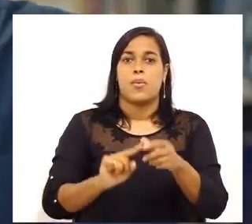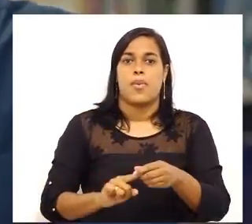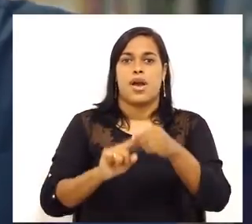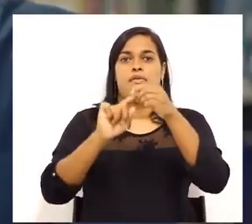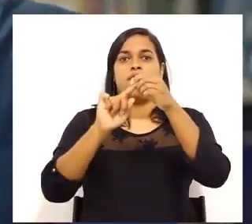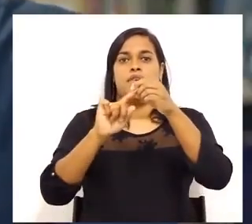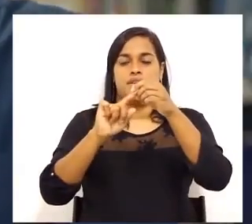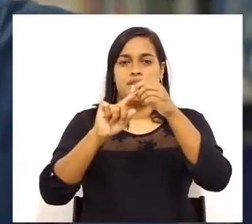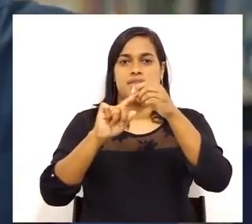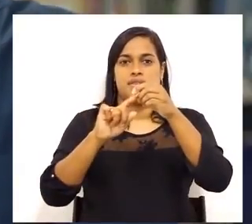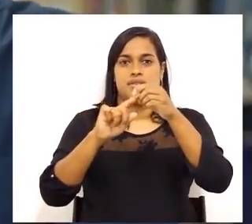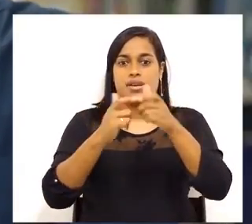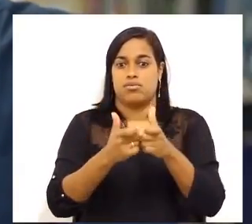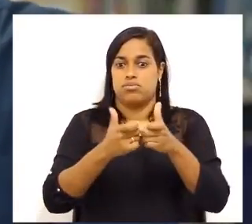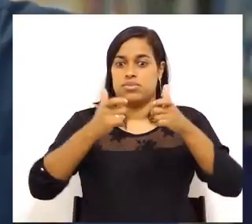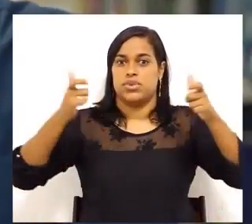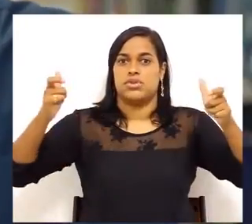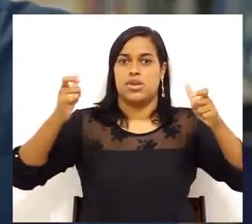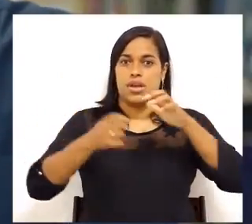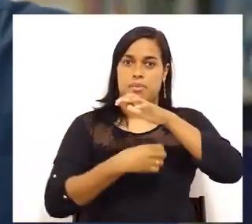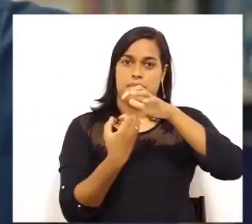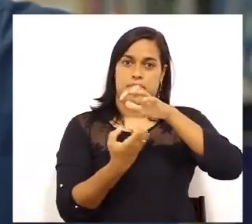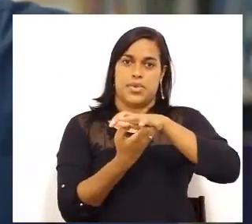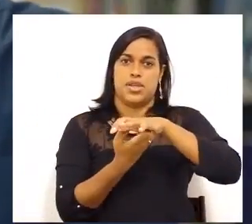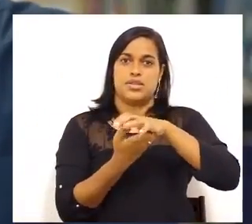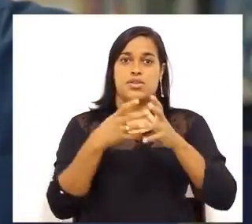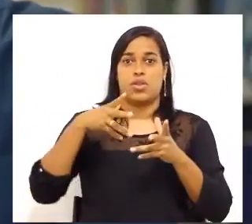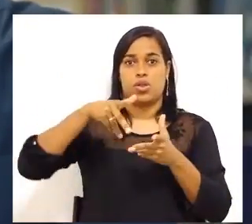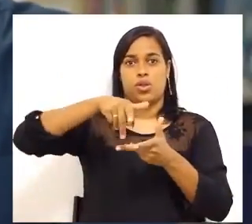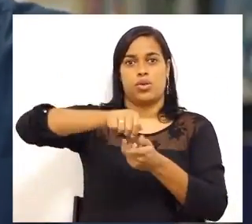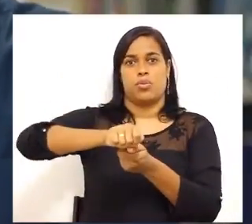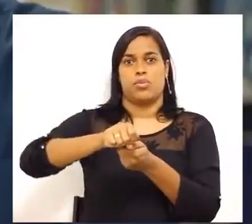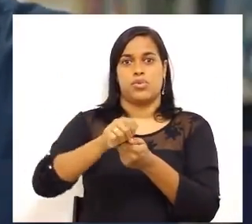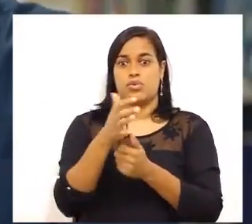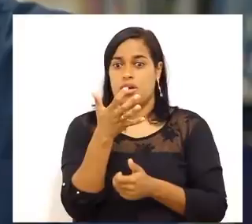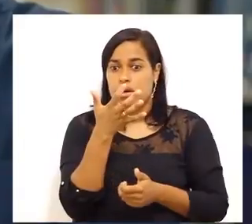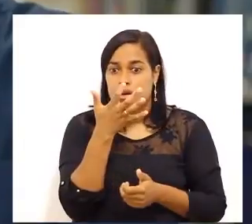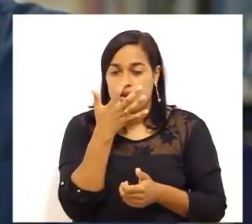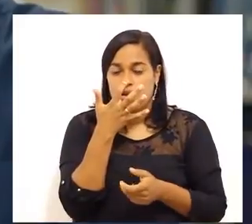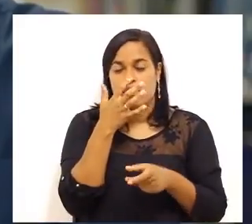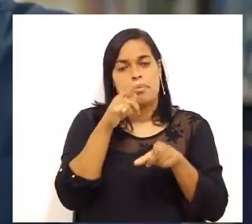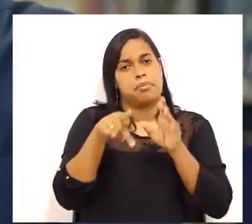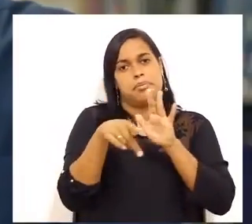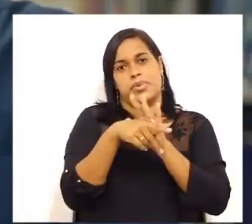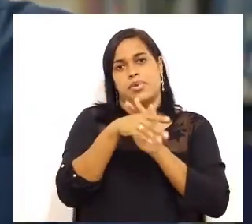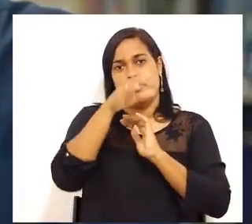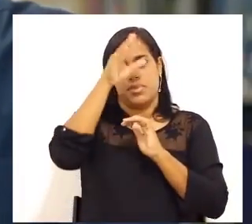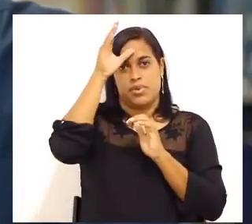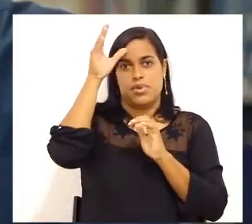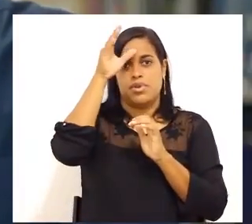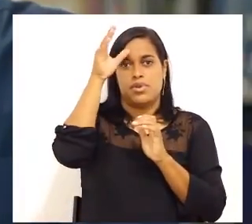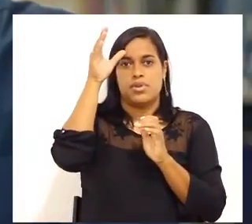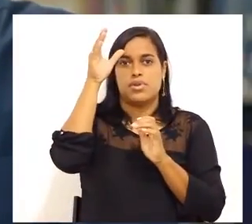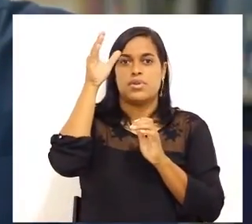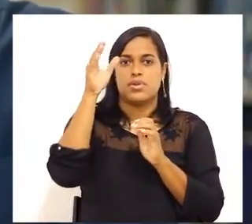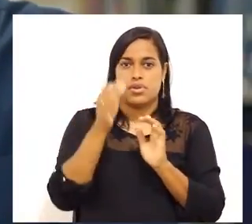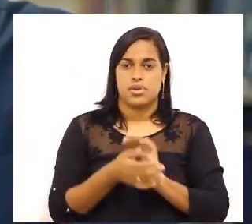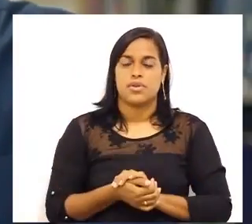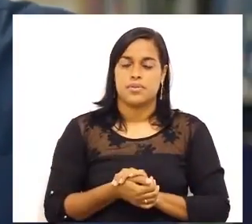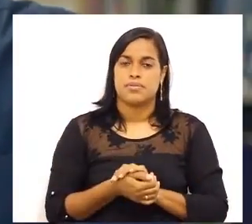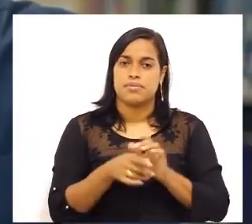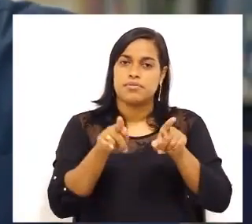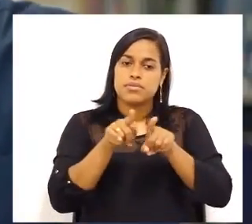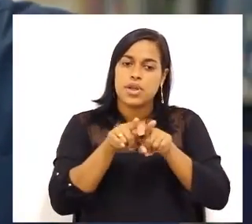a uma das maiores empresas do mundo responsáveis por encantar os seus clientes. Estamos falando da Disney World.